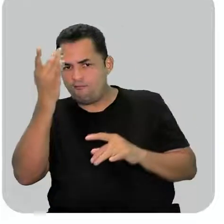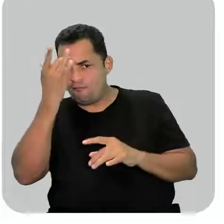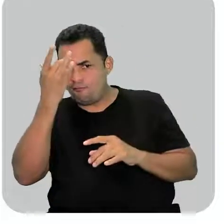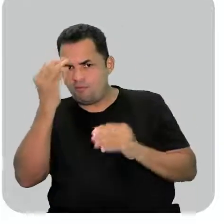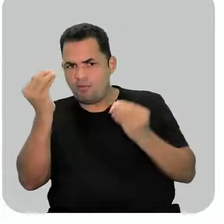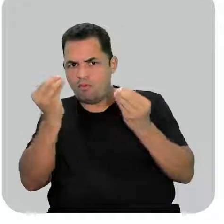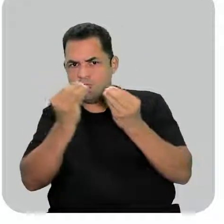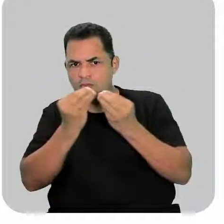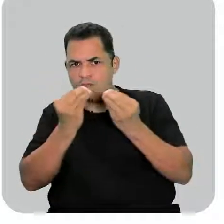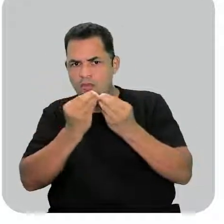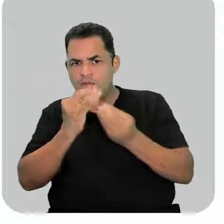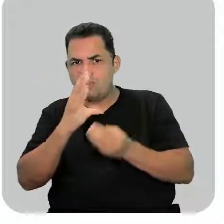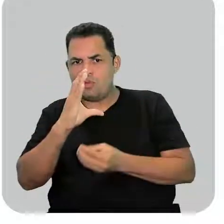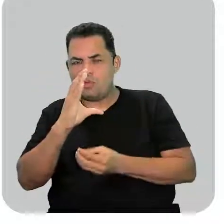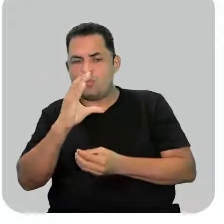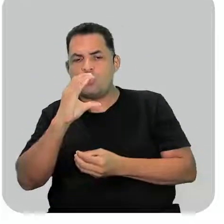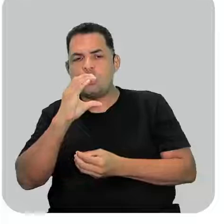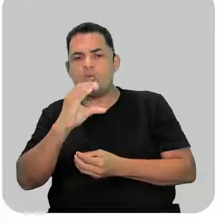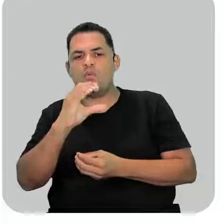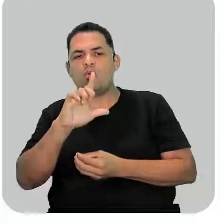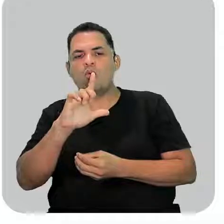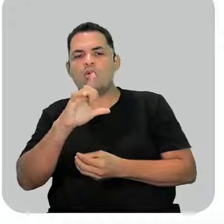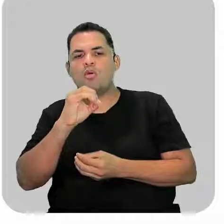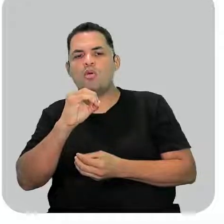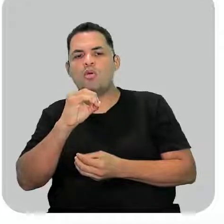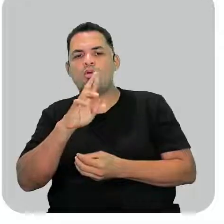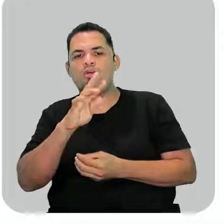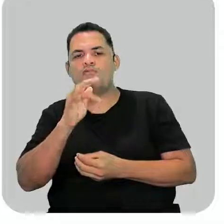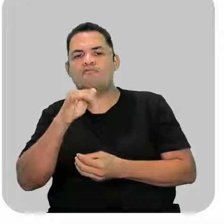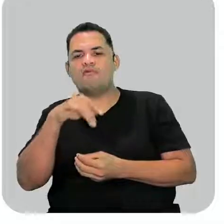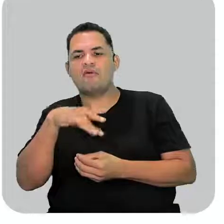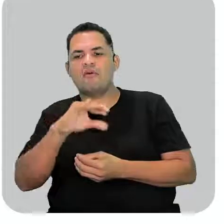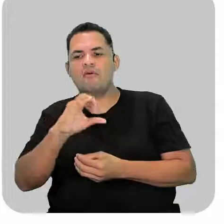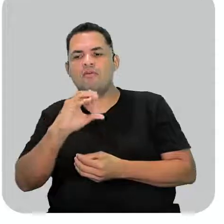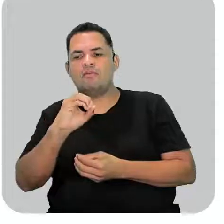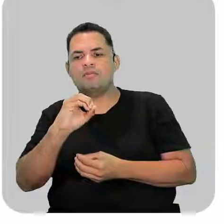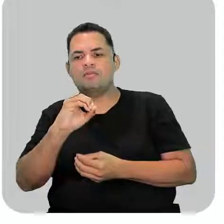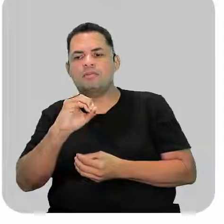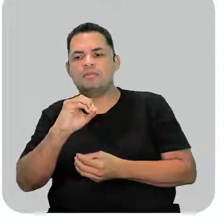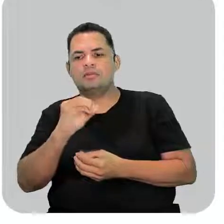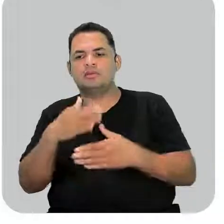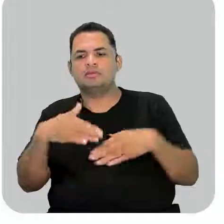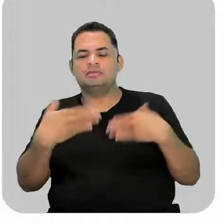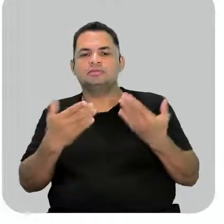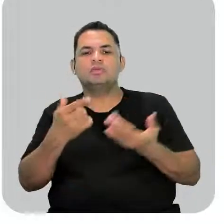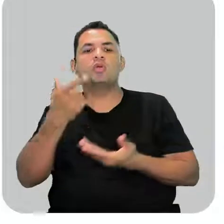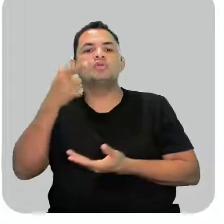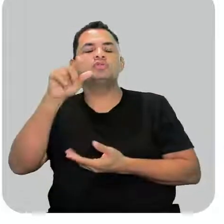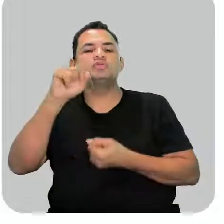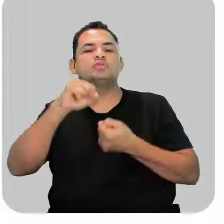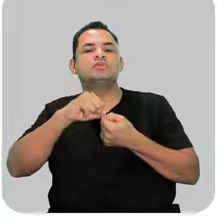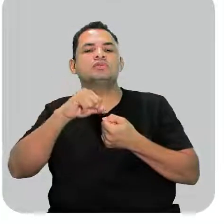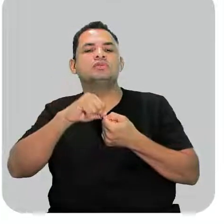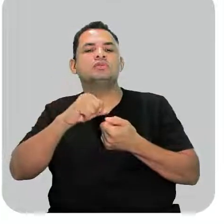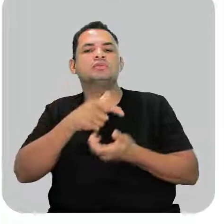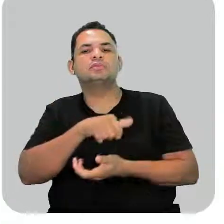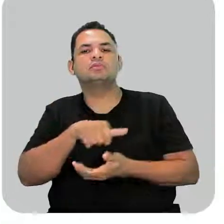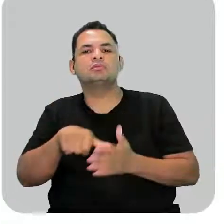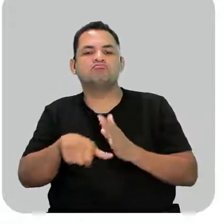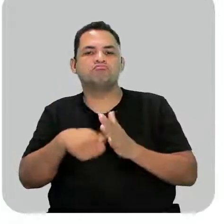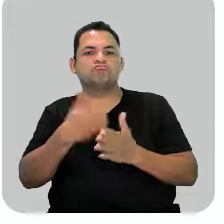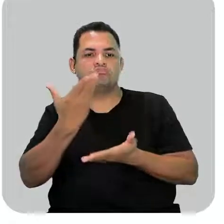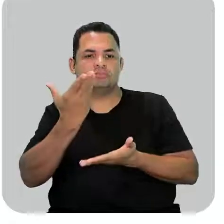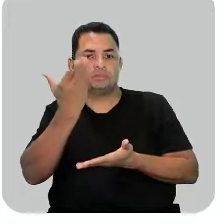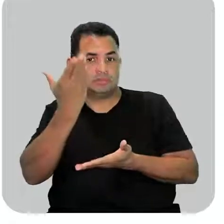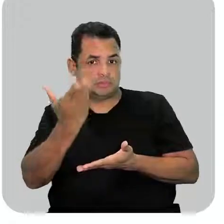clorofórmio. Eita! E aí, vocês conseguiram fazer? Primeiro, ele já